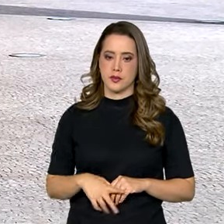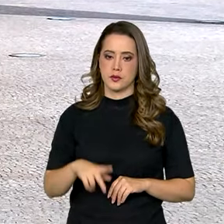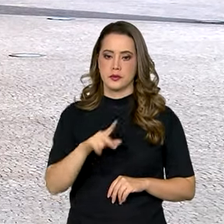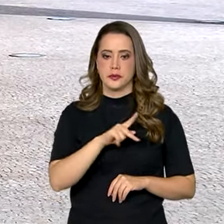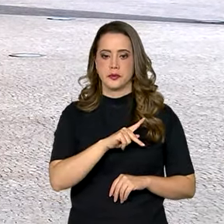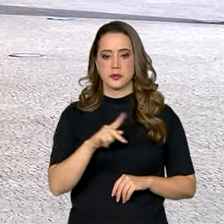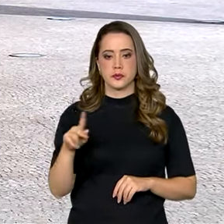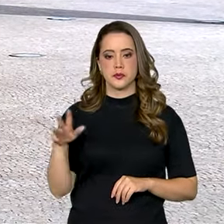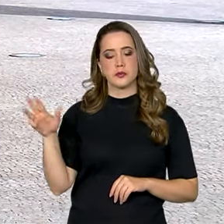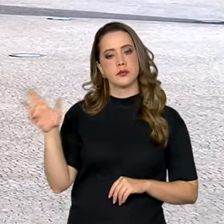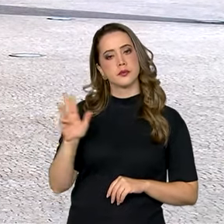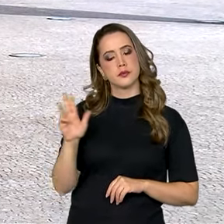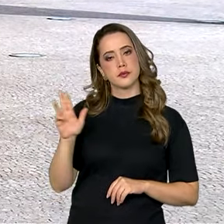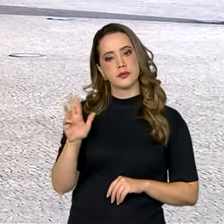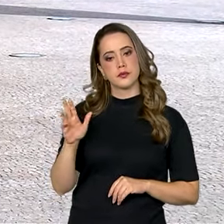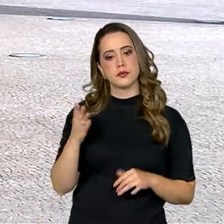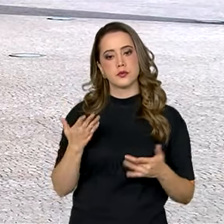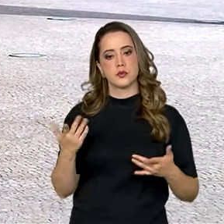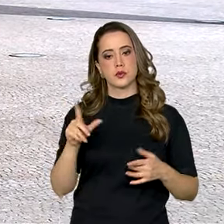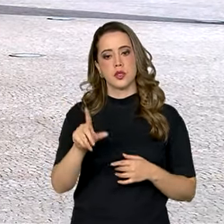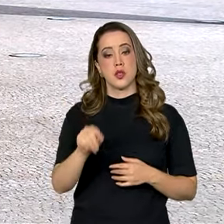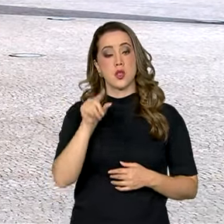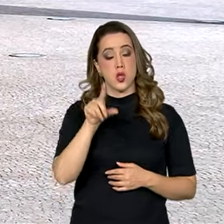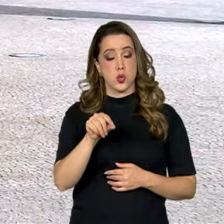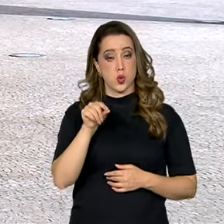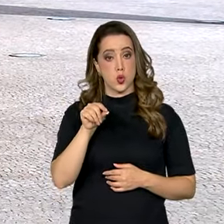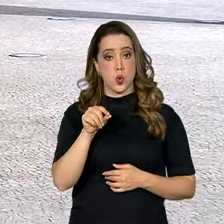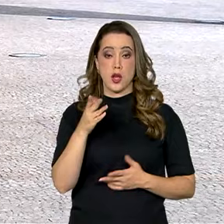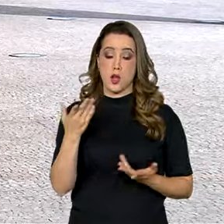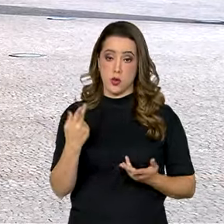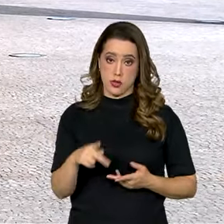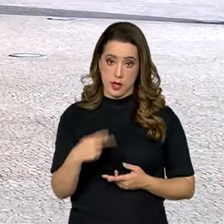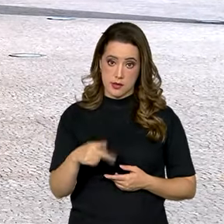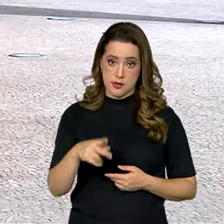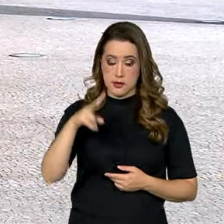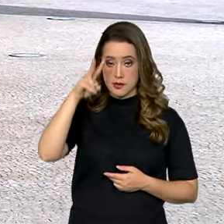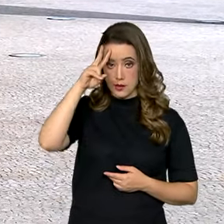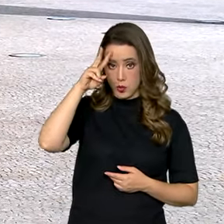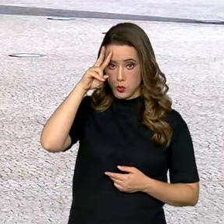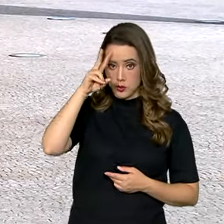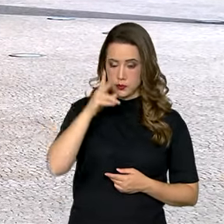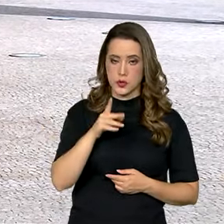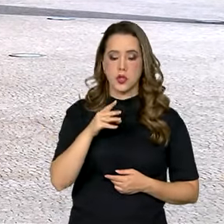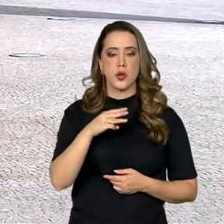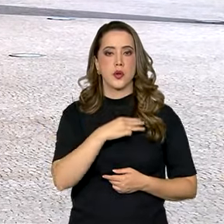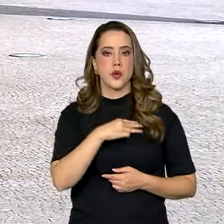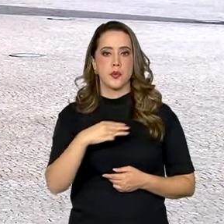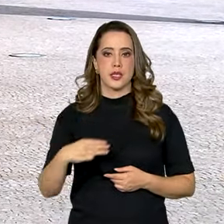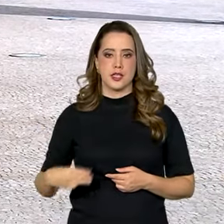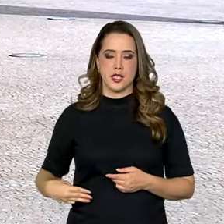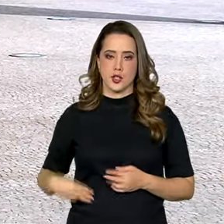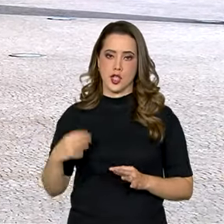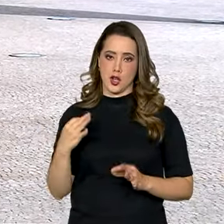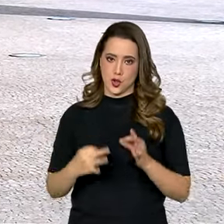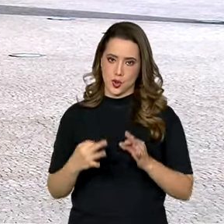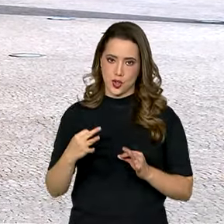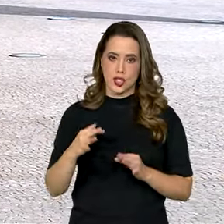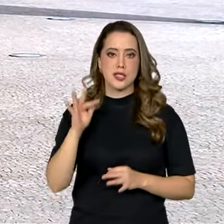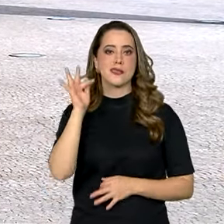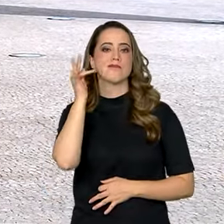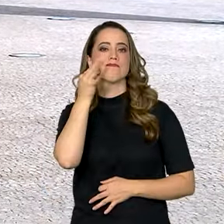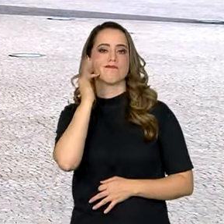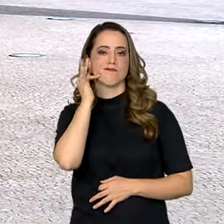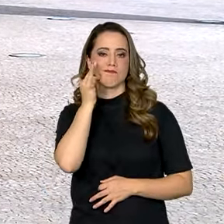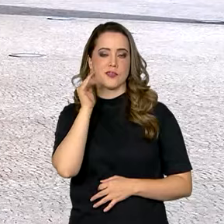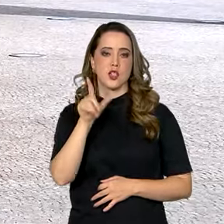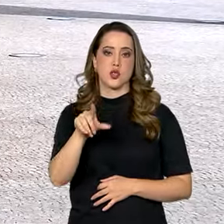presidente Luiz Inácio Lula da Silva indicou nesta segunda-feira o ministro da Justiça e Segurança Pública, Flávio Dino, para o